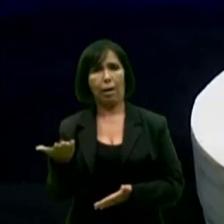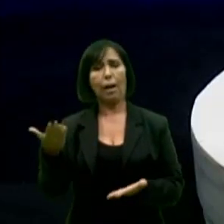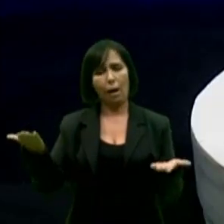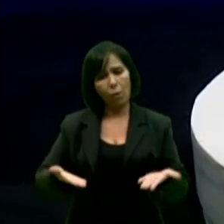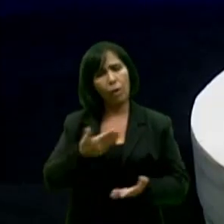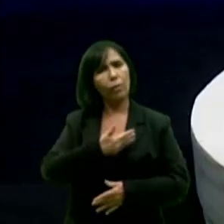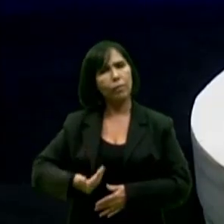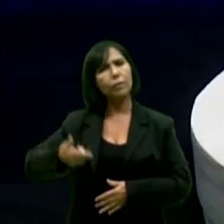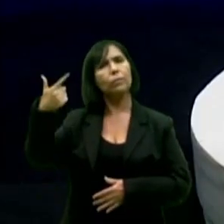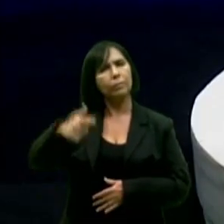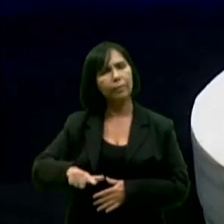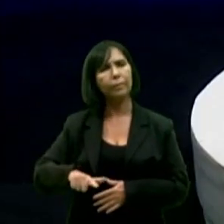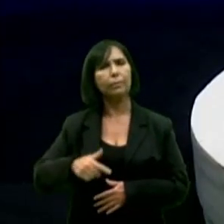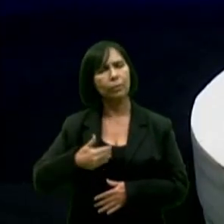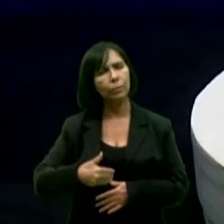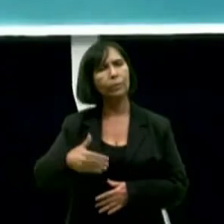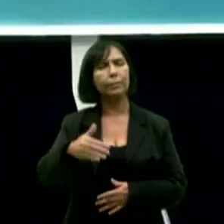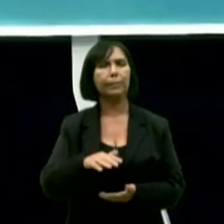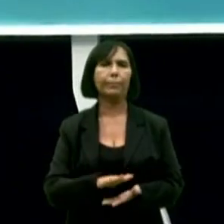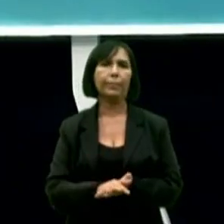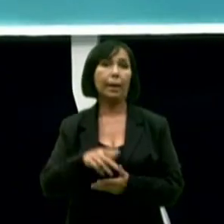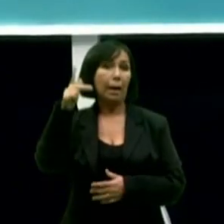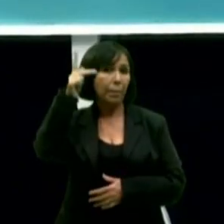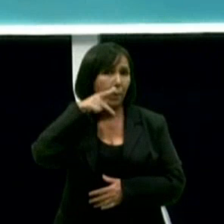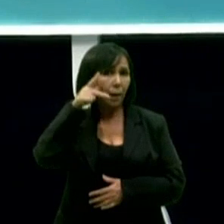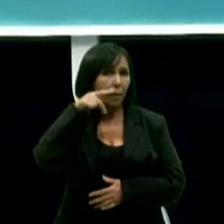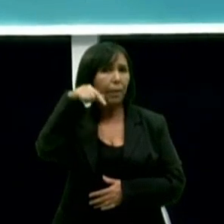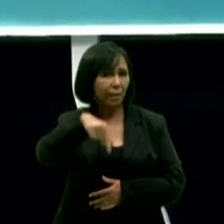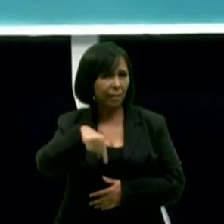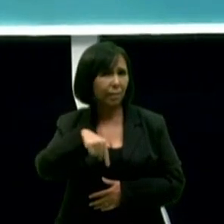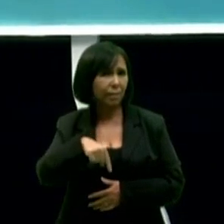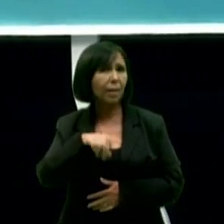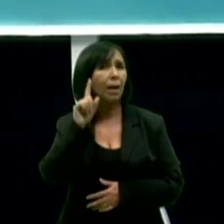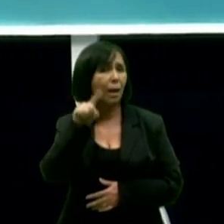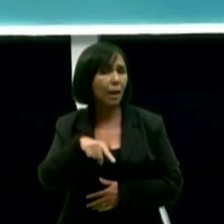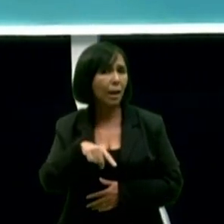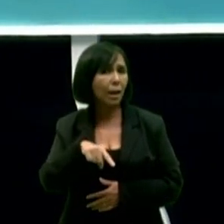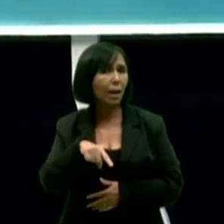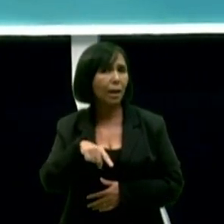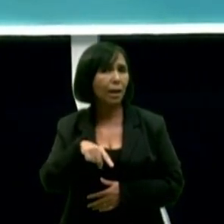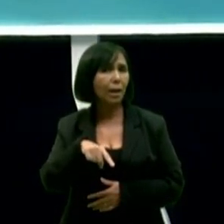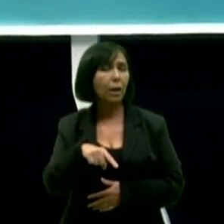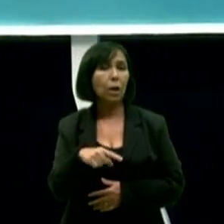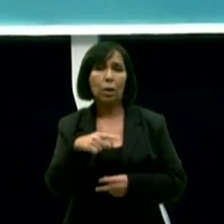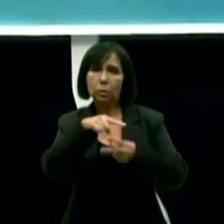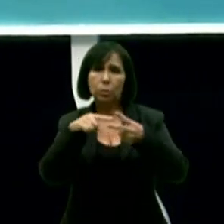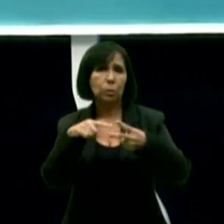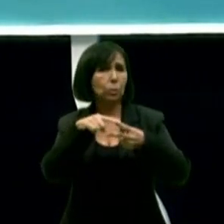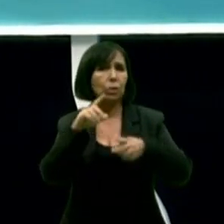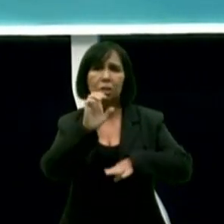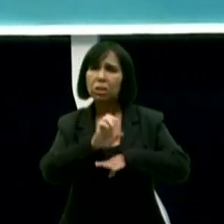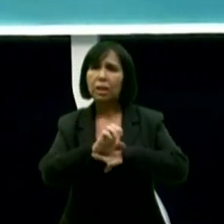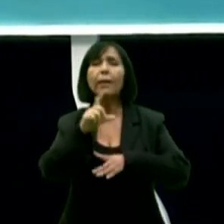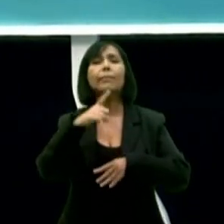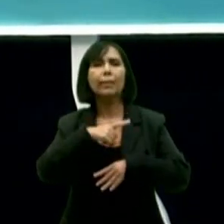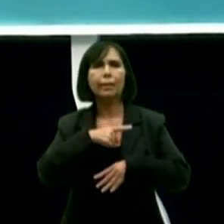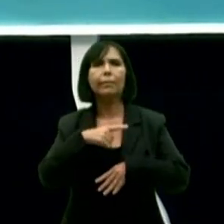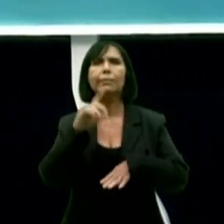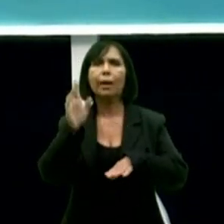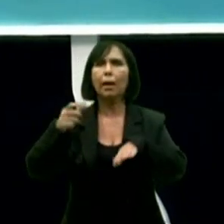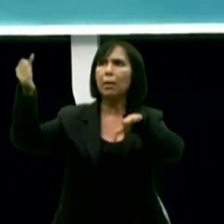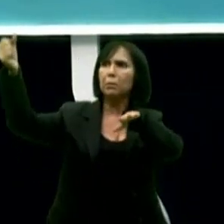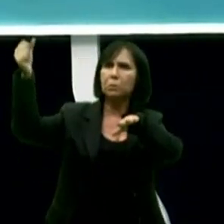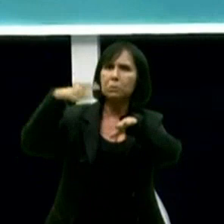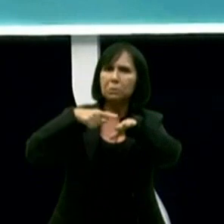A Paraíba é um dos dois estados no Nordeste que cobram imposto do sol. Eu conversei, tem três dias, com uma pessoa que